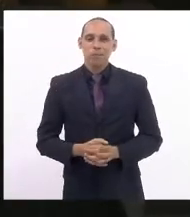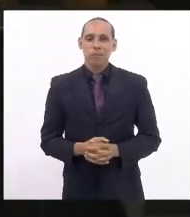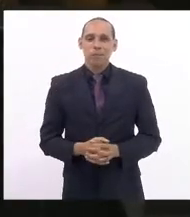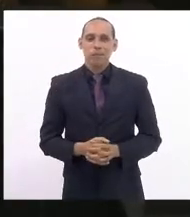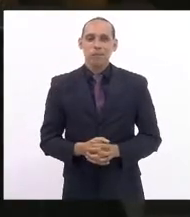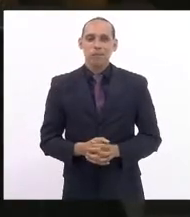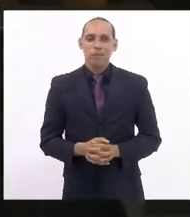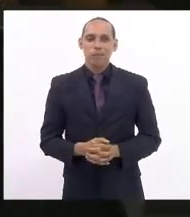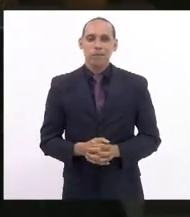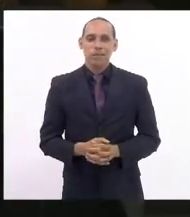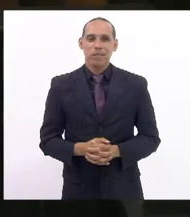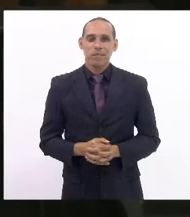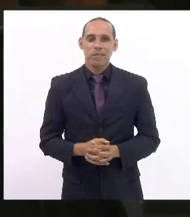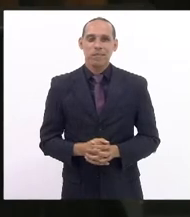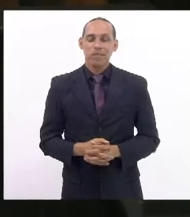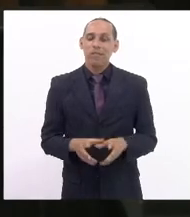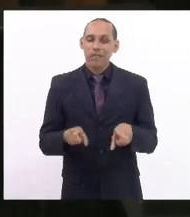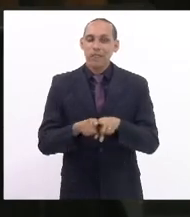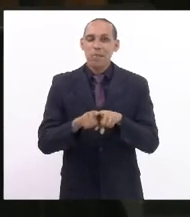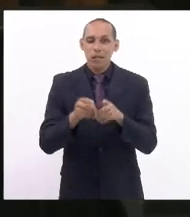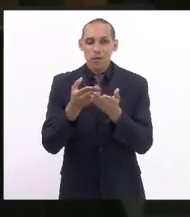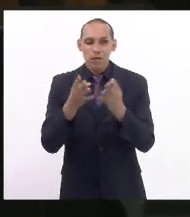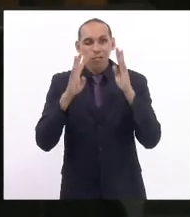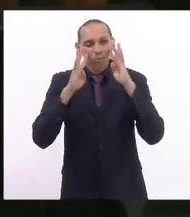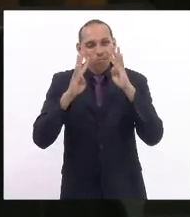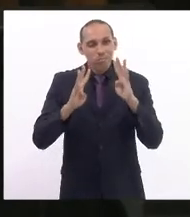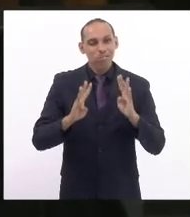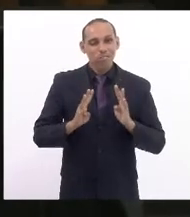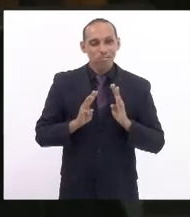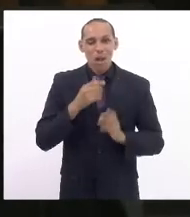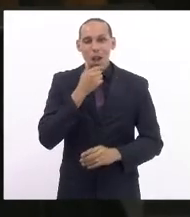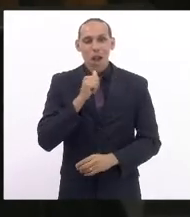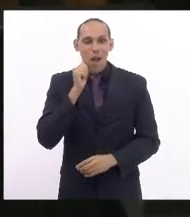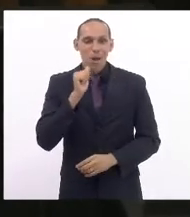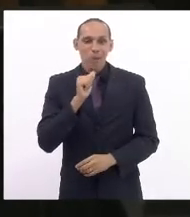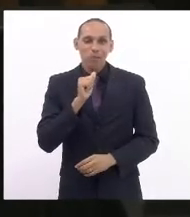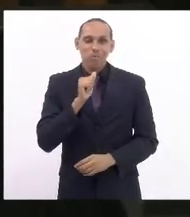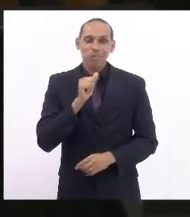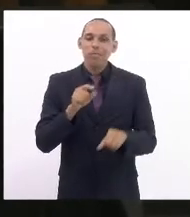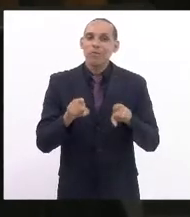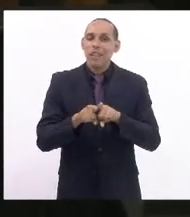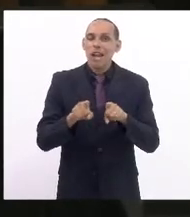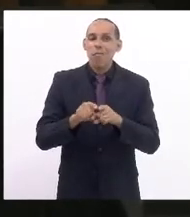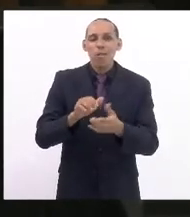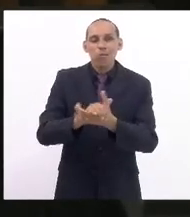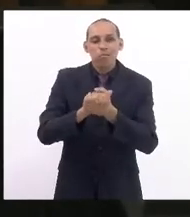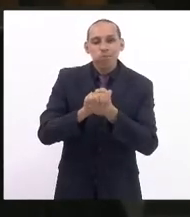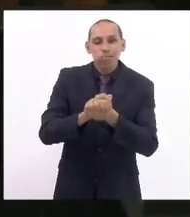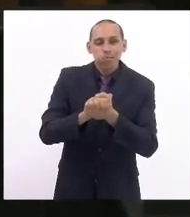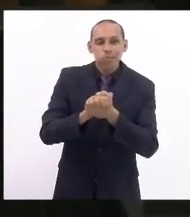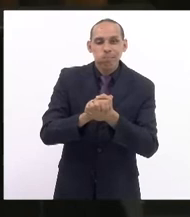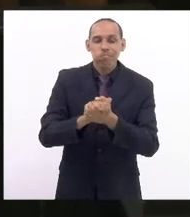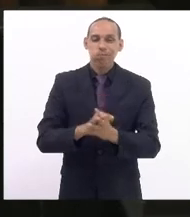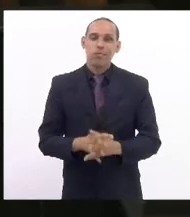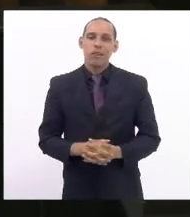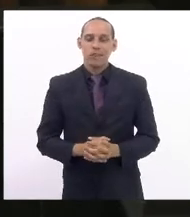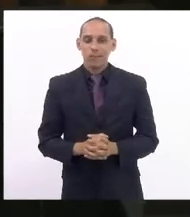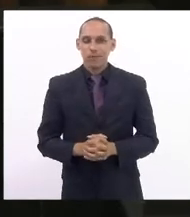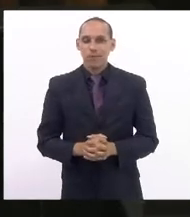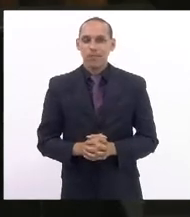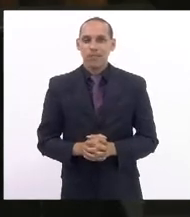Sras. e Srs. telespectadores, queria também cumprimentar, deputado Eleomar Coelho,